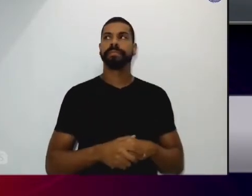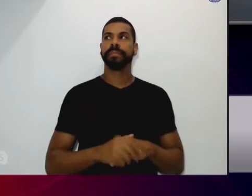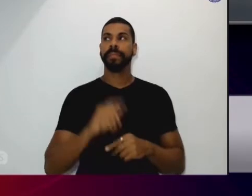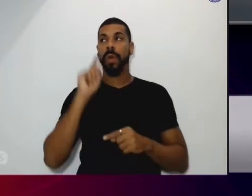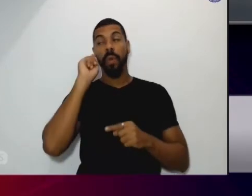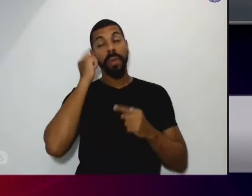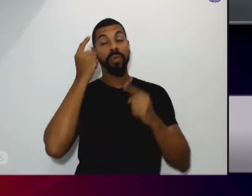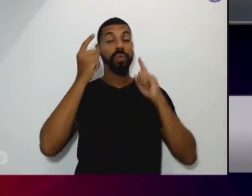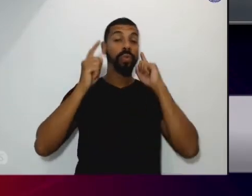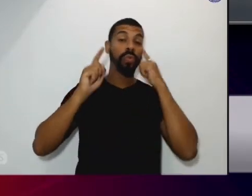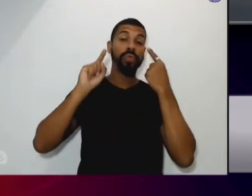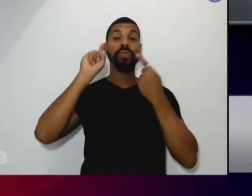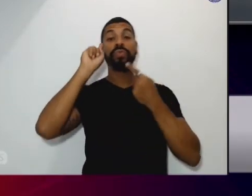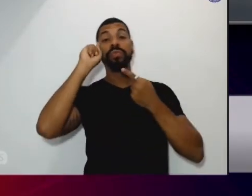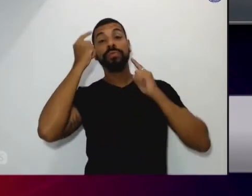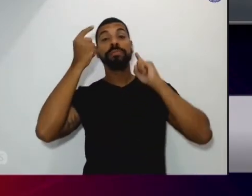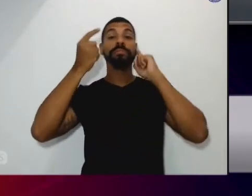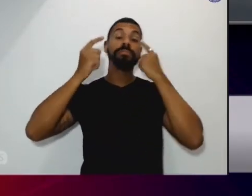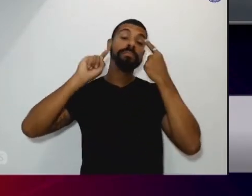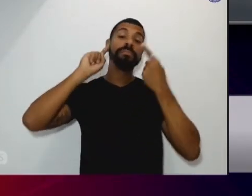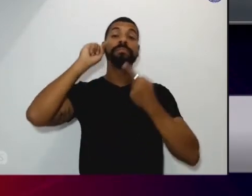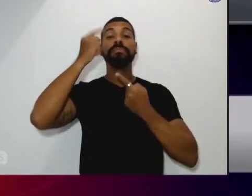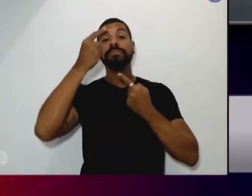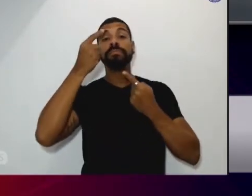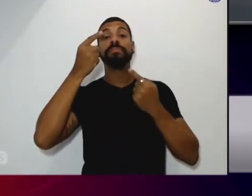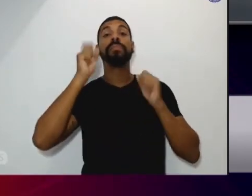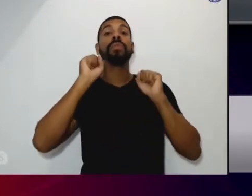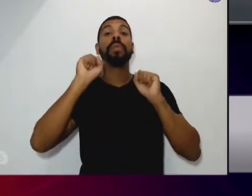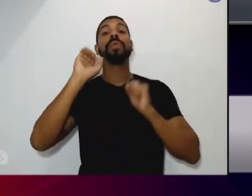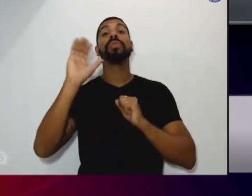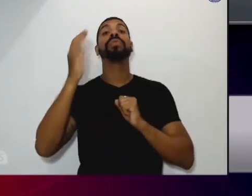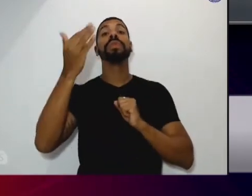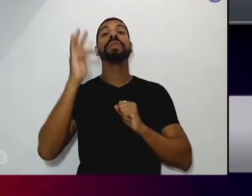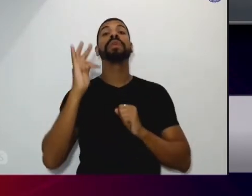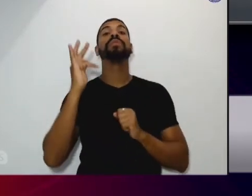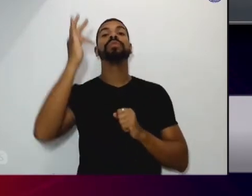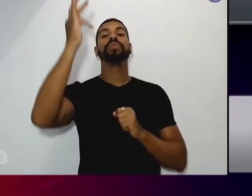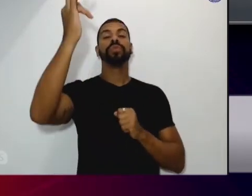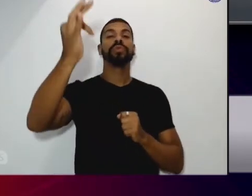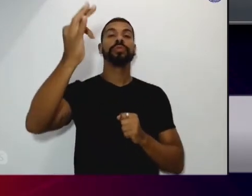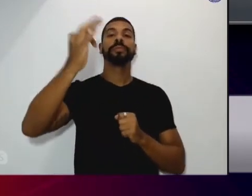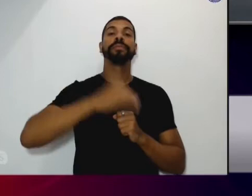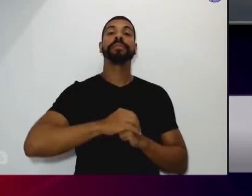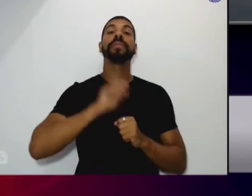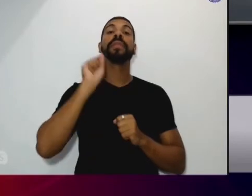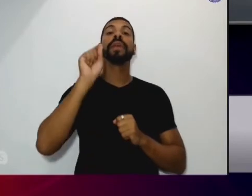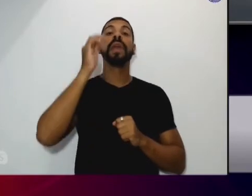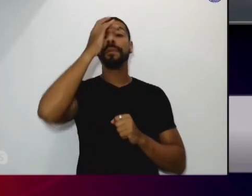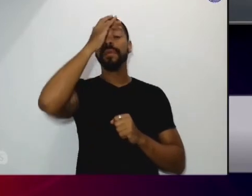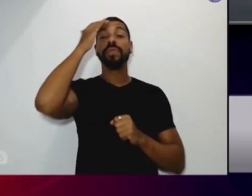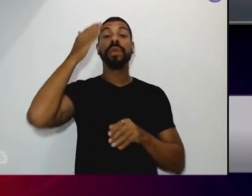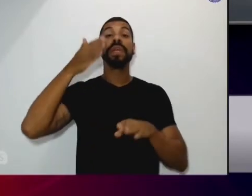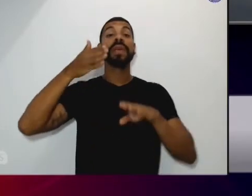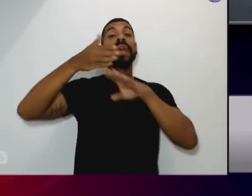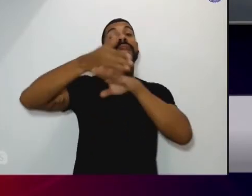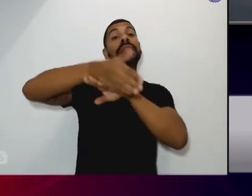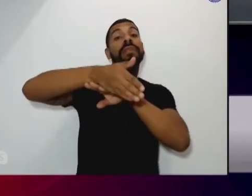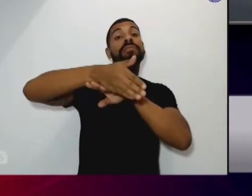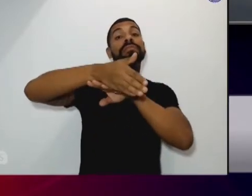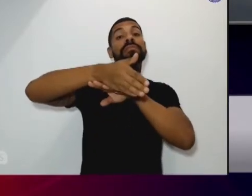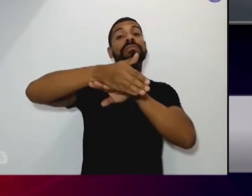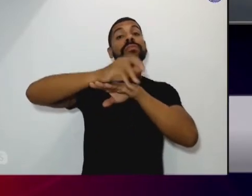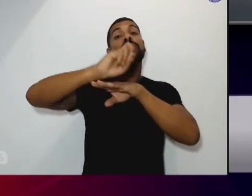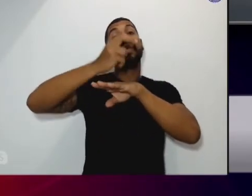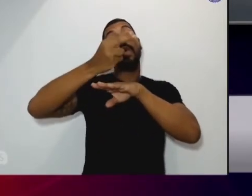falar de eventos que vão acontecer e quem entra ou quem está entrando na rede